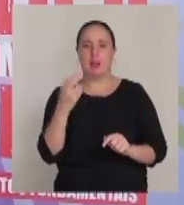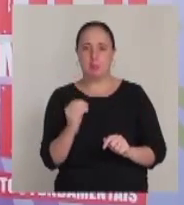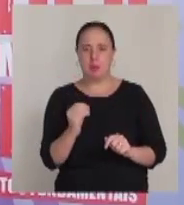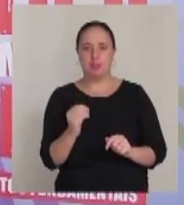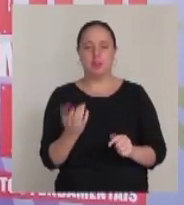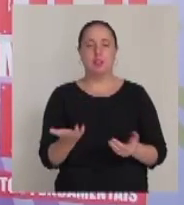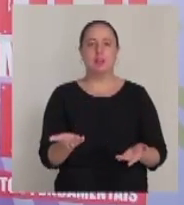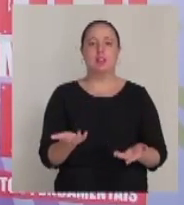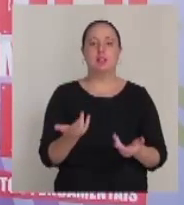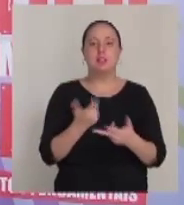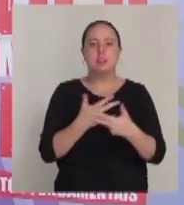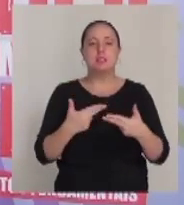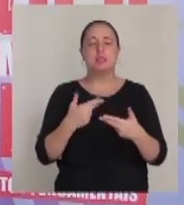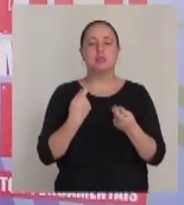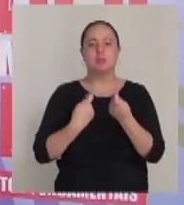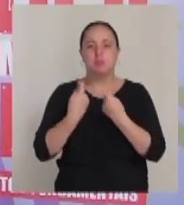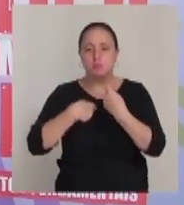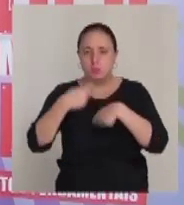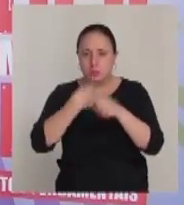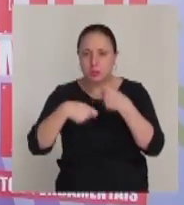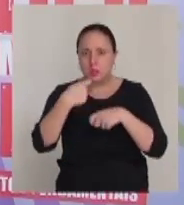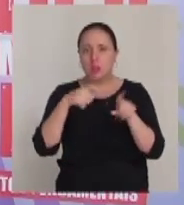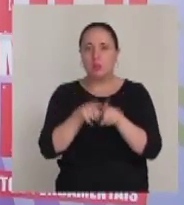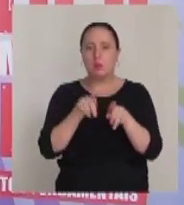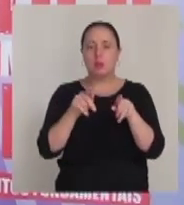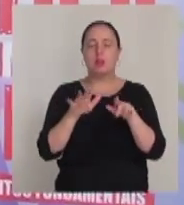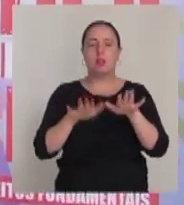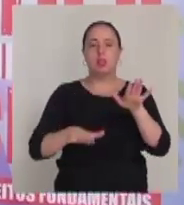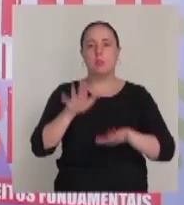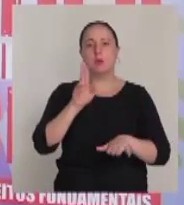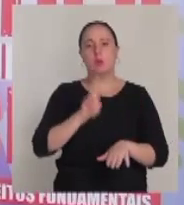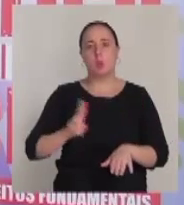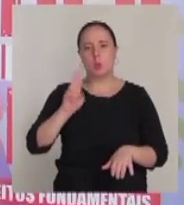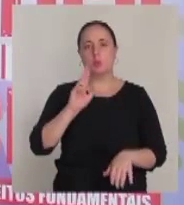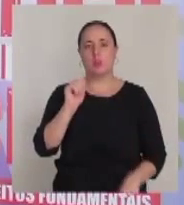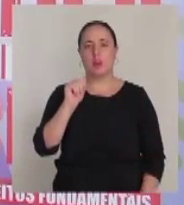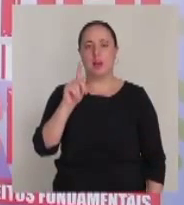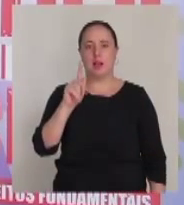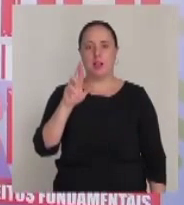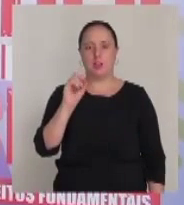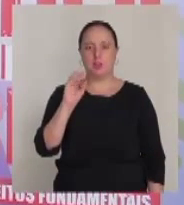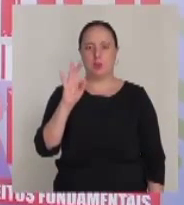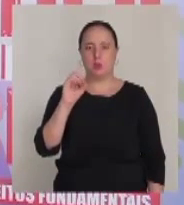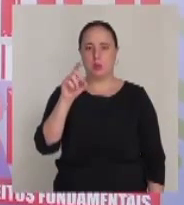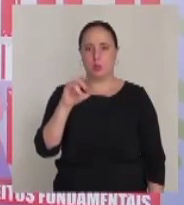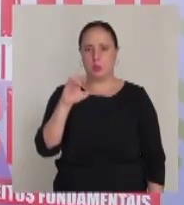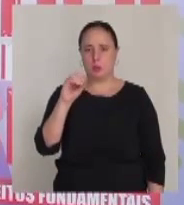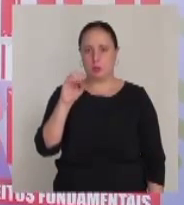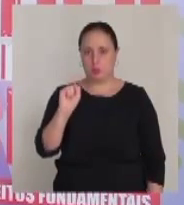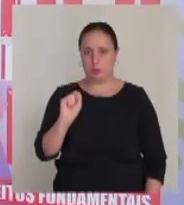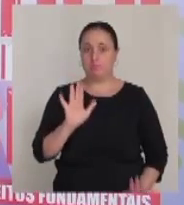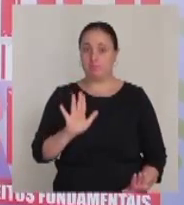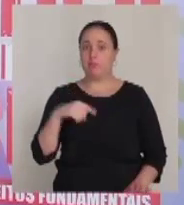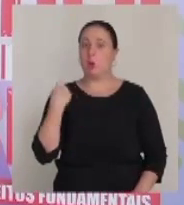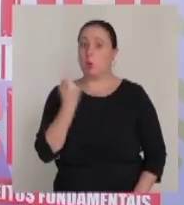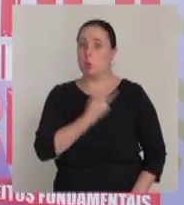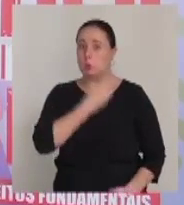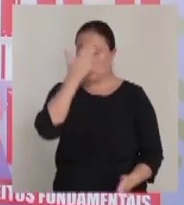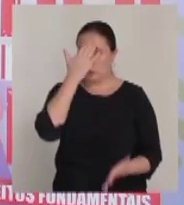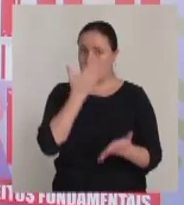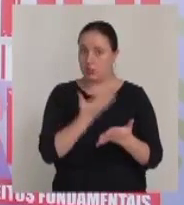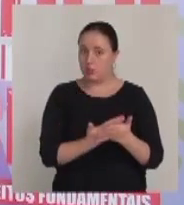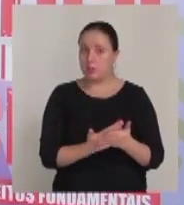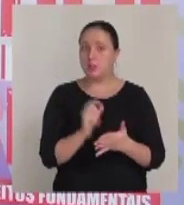viabilidade de atividades de exploração econômica e que depende do uso massivo de agrotóxicos. Nós acreditamos